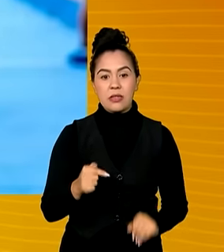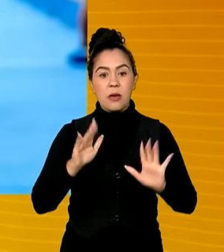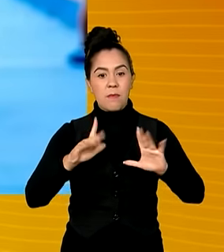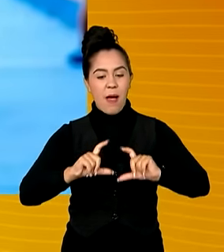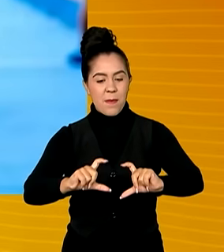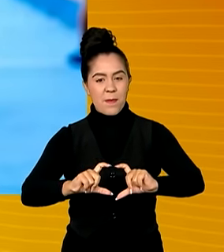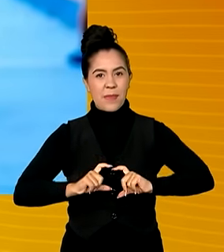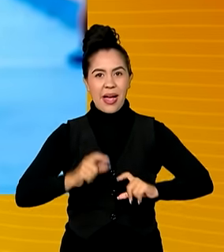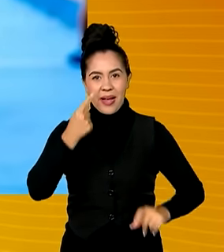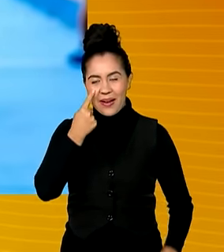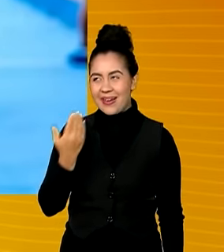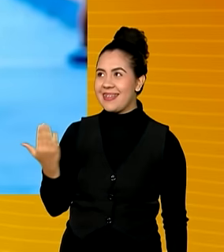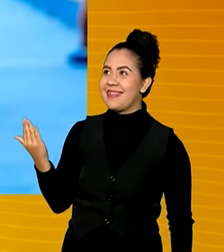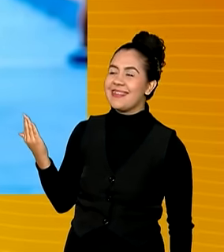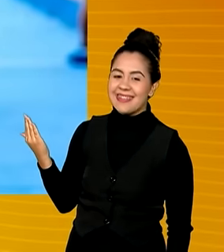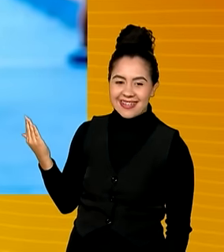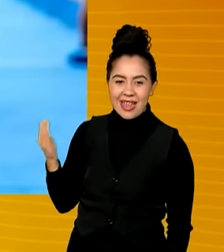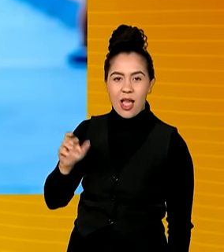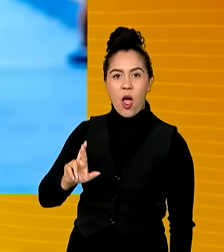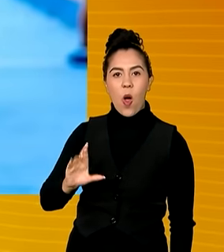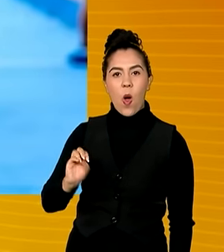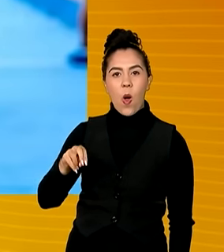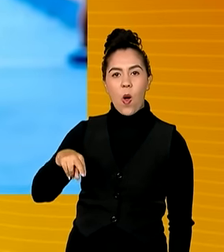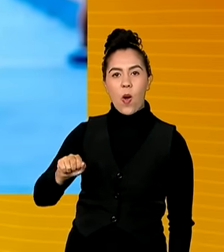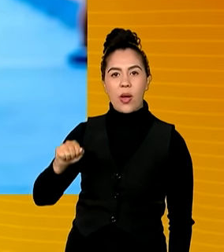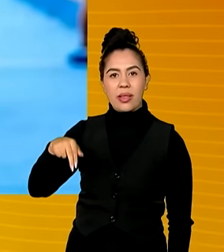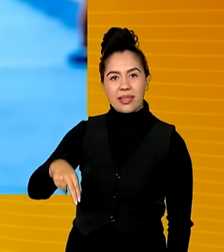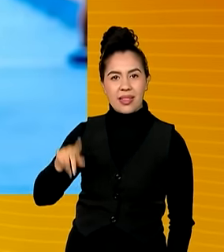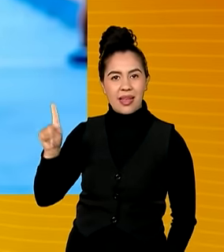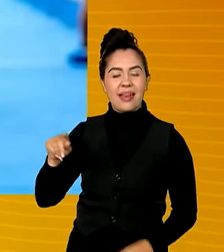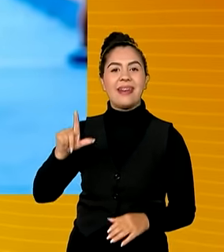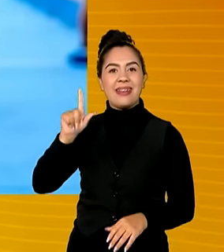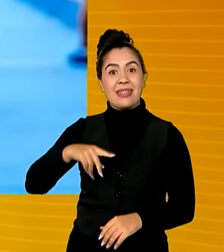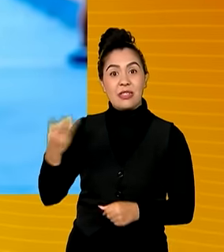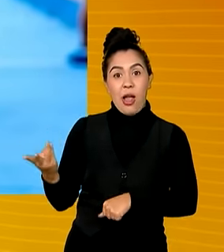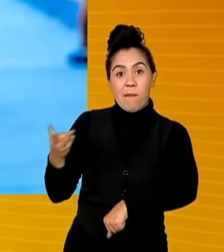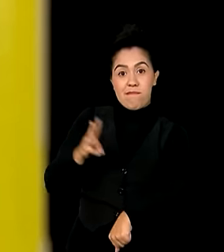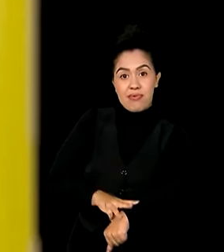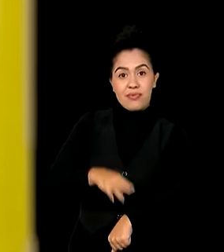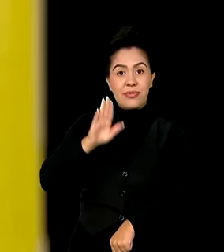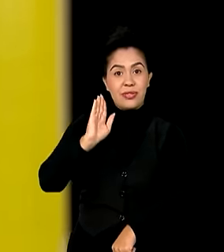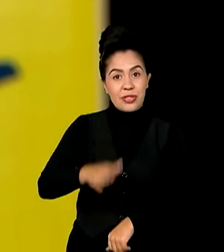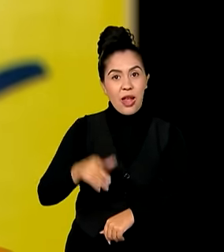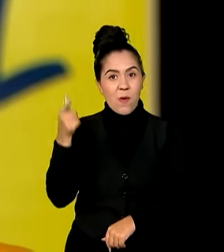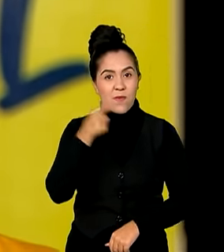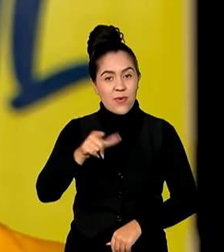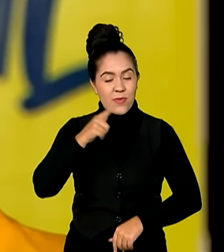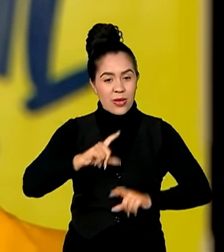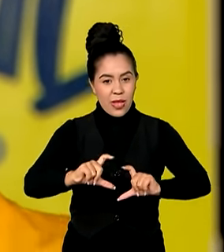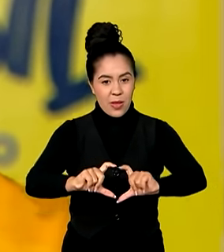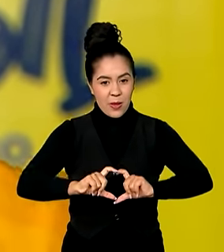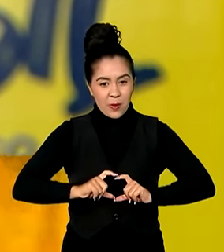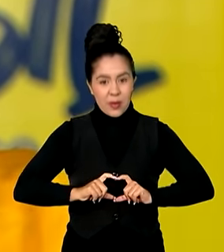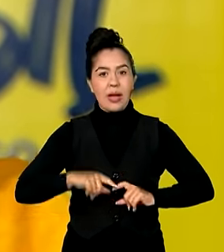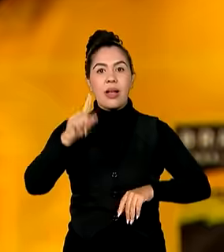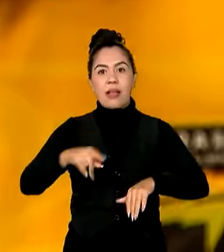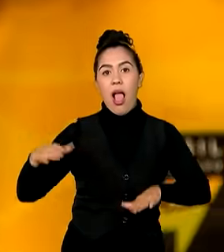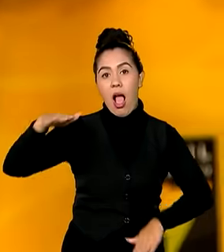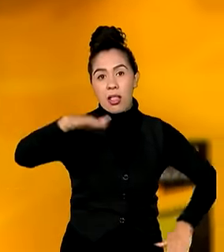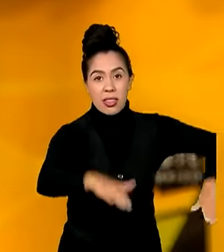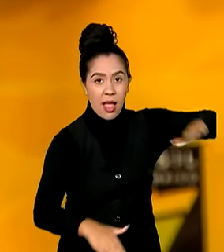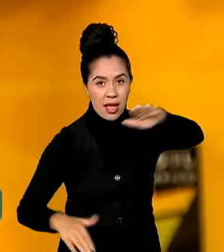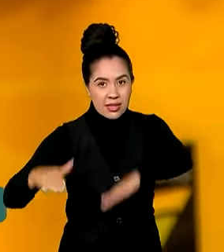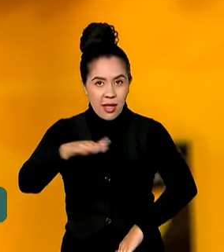medalhas foi conquistada por Ronan, o paranaense triatleta paralímpico, completou a prova que envolve natação,